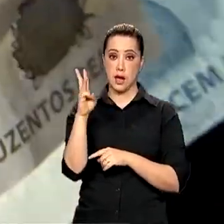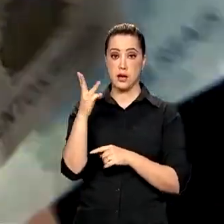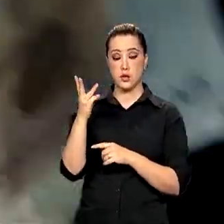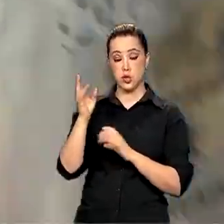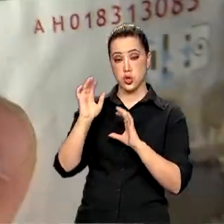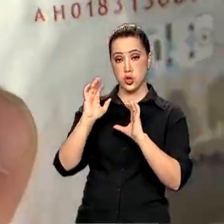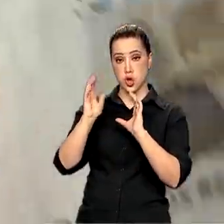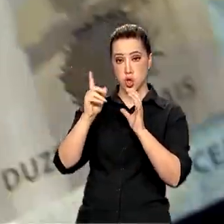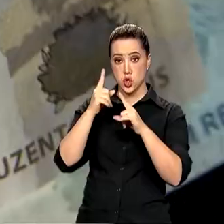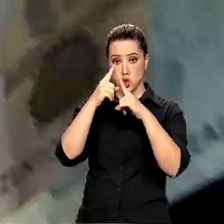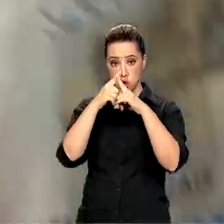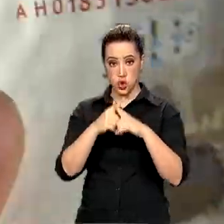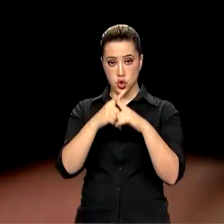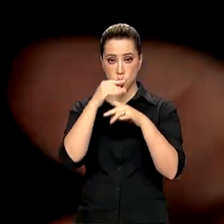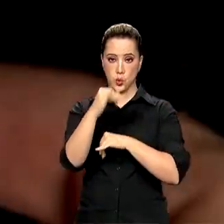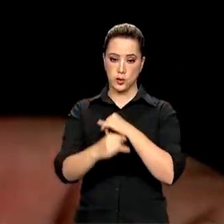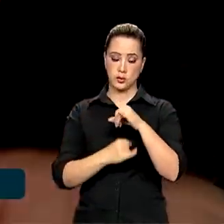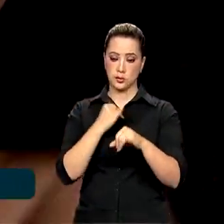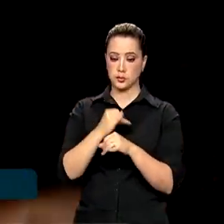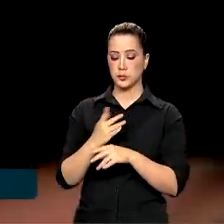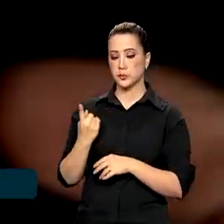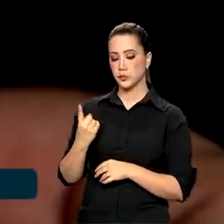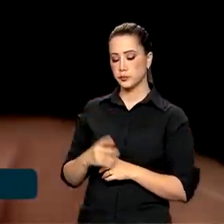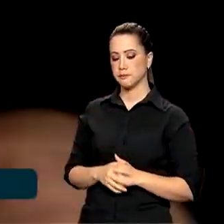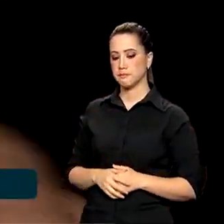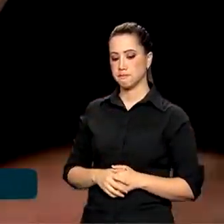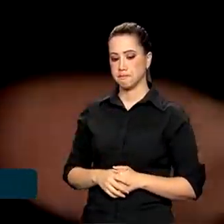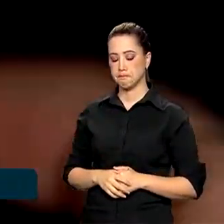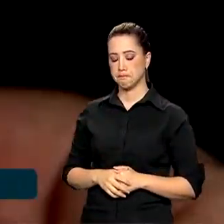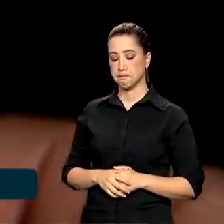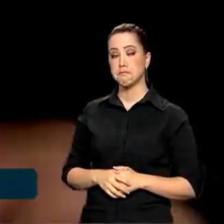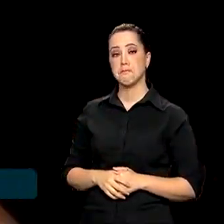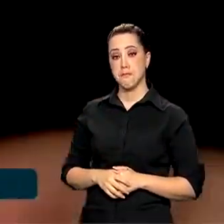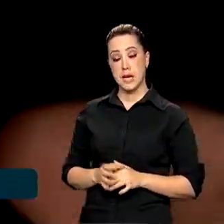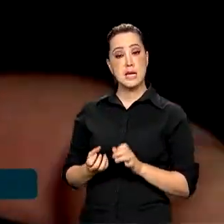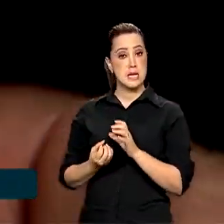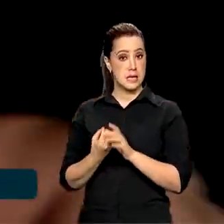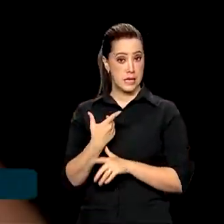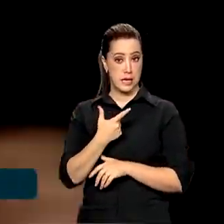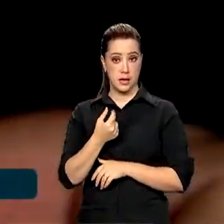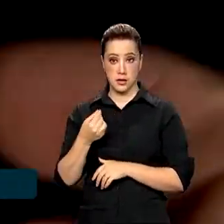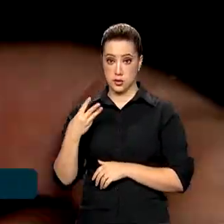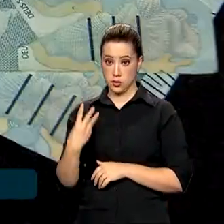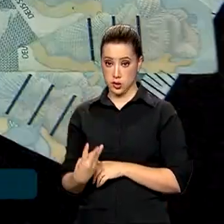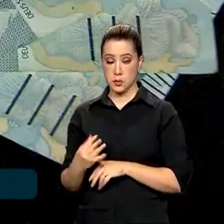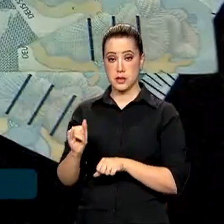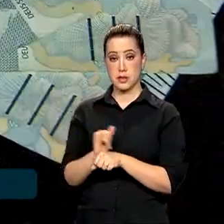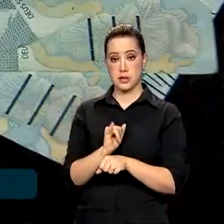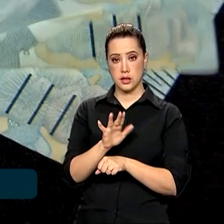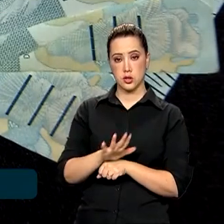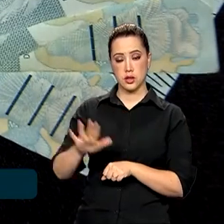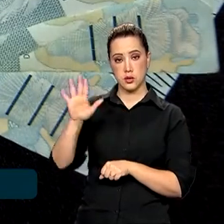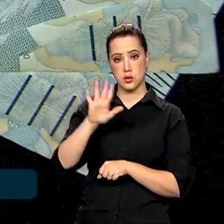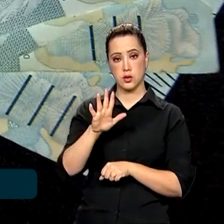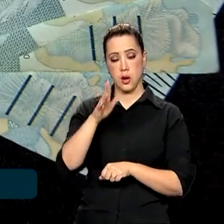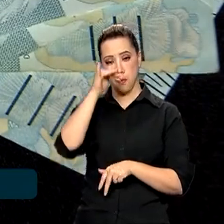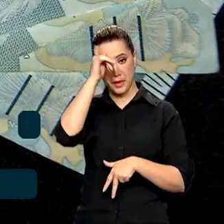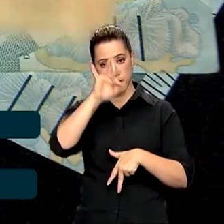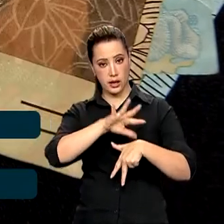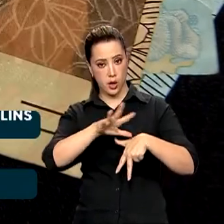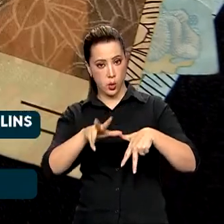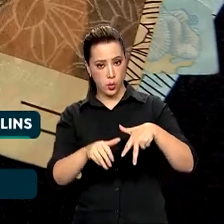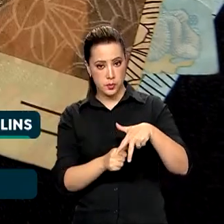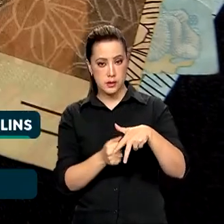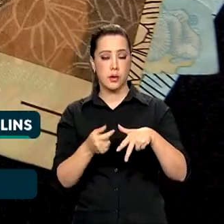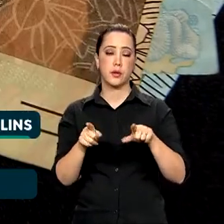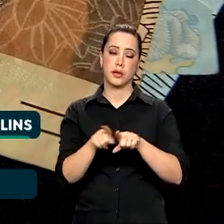Criada em 2003, a Estratégia Nacional de Combate à Corrupção e à Lavagem de Dinheiro foi retomada com a participação de mais